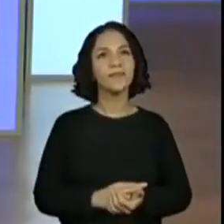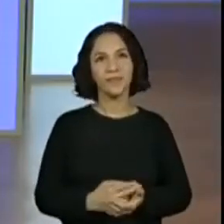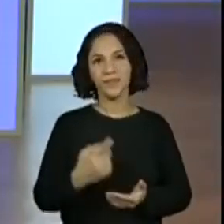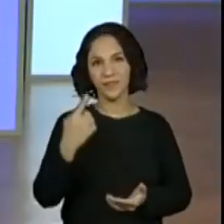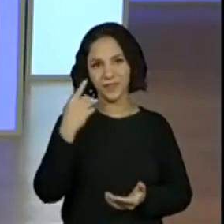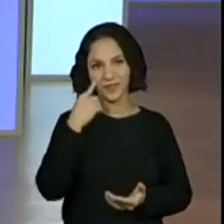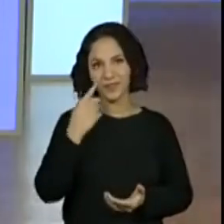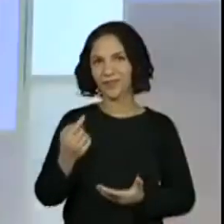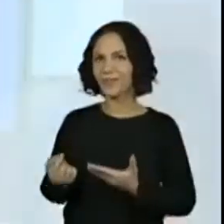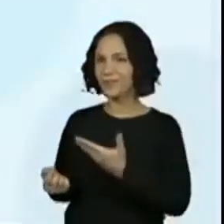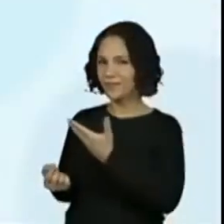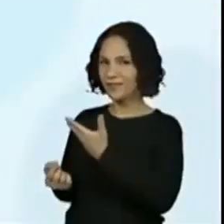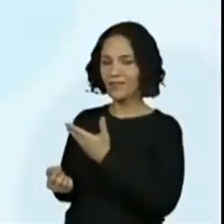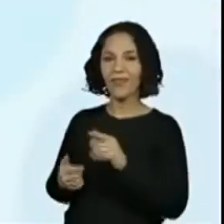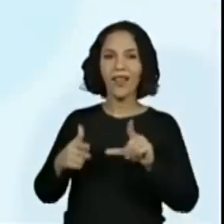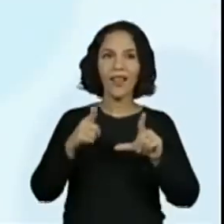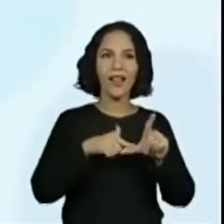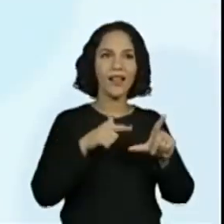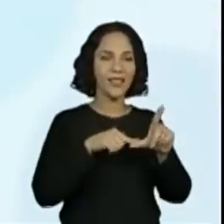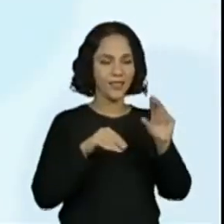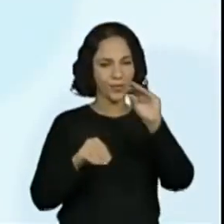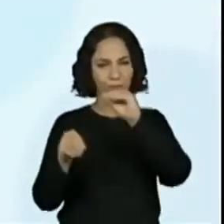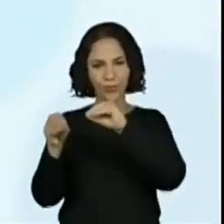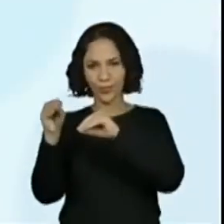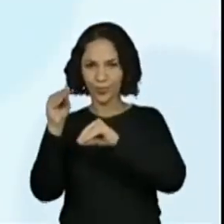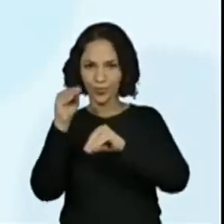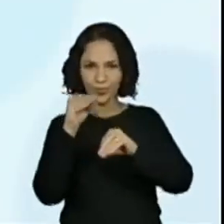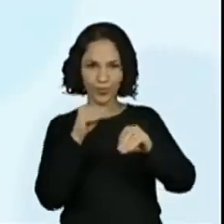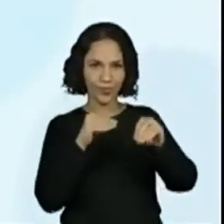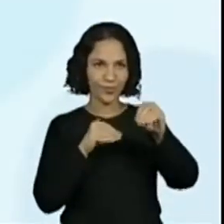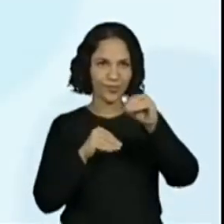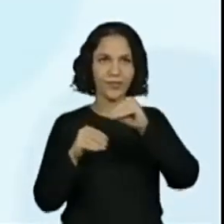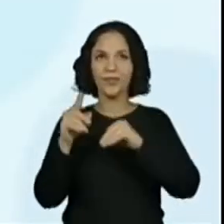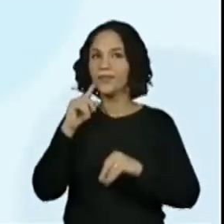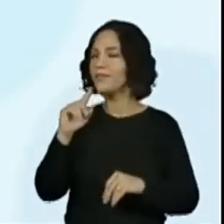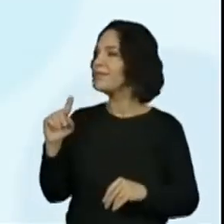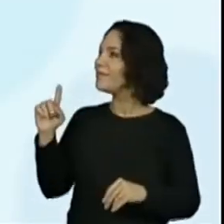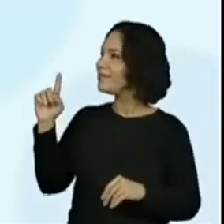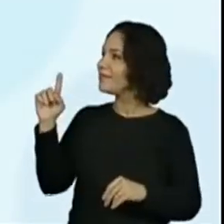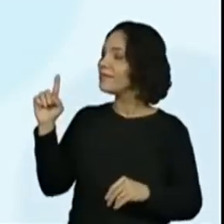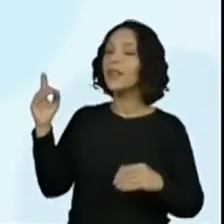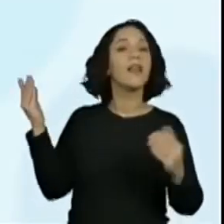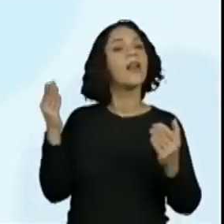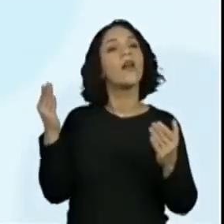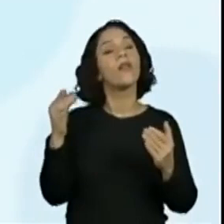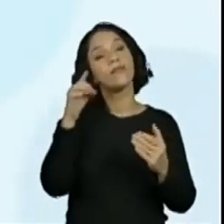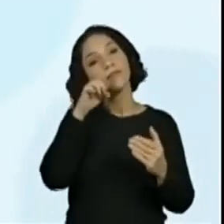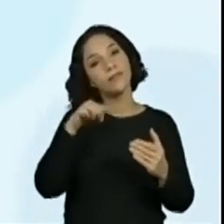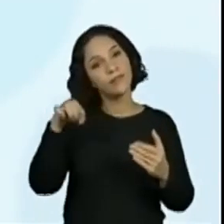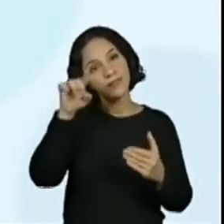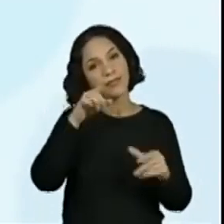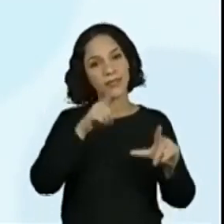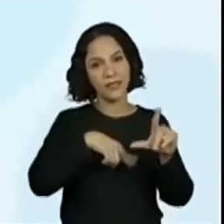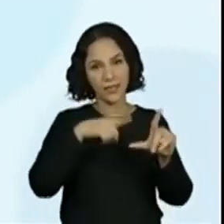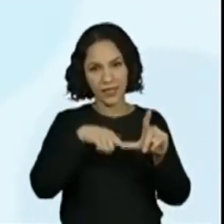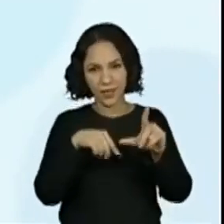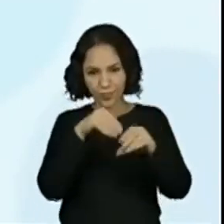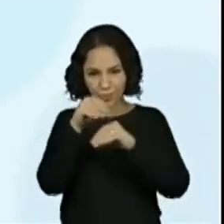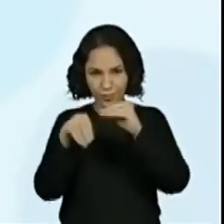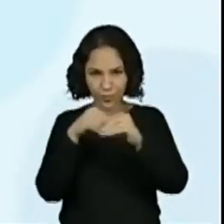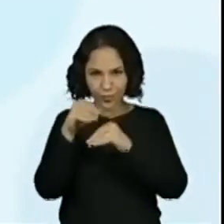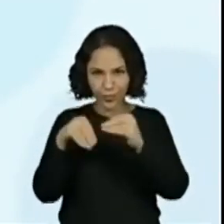esse, essas letras aparecendo nesse espaço aqui. ó, agora eu só vou usar essas letras aqui para escrever